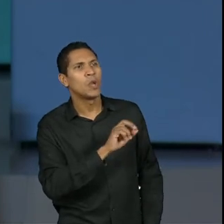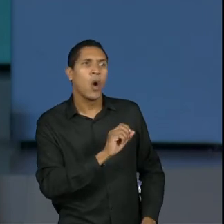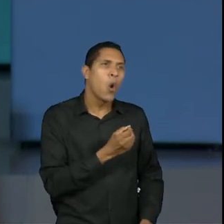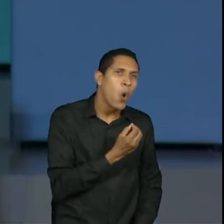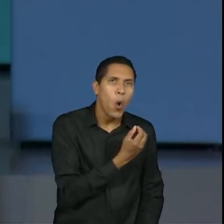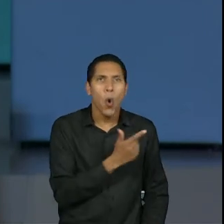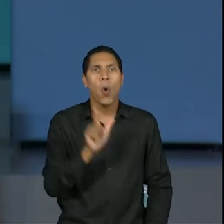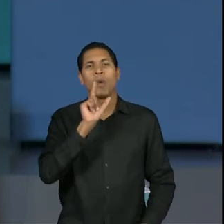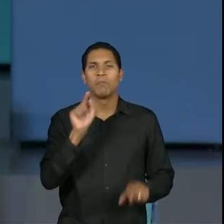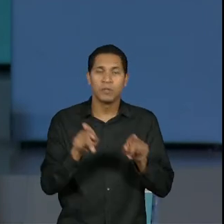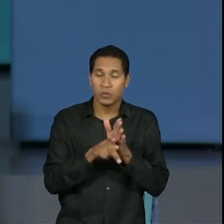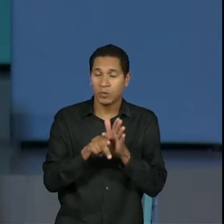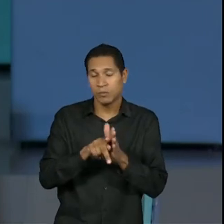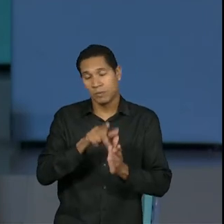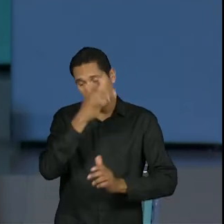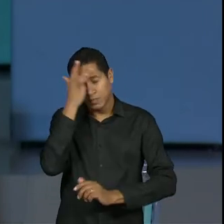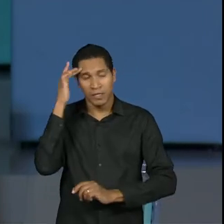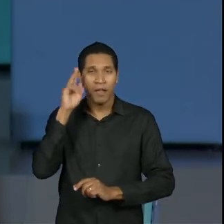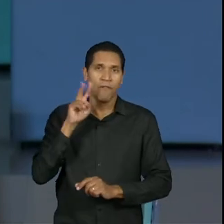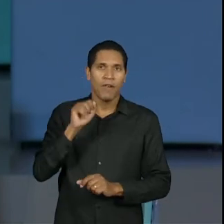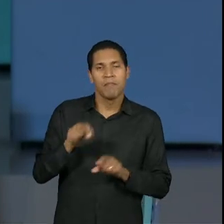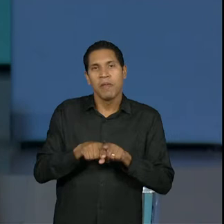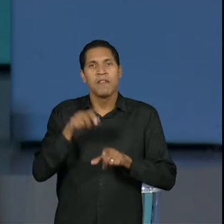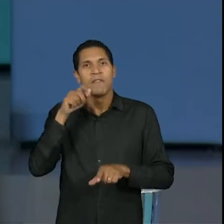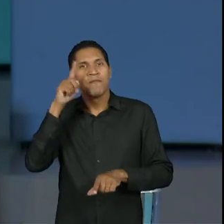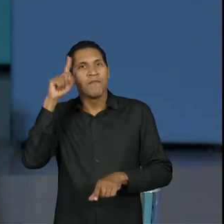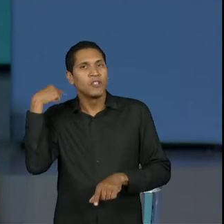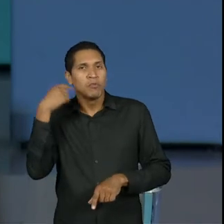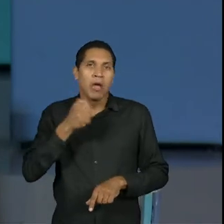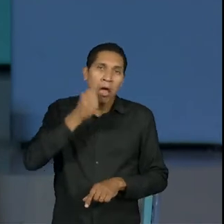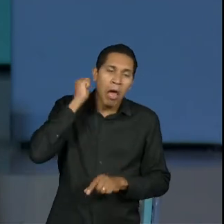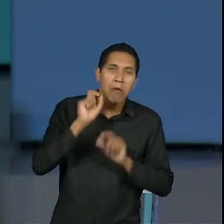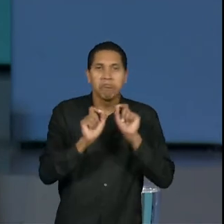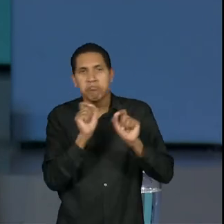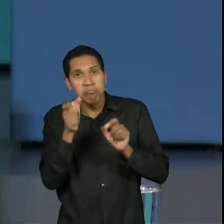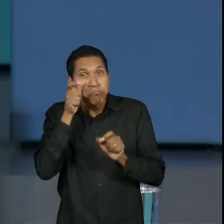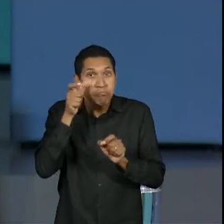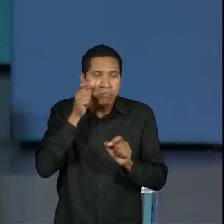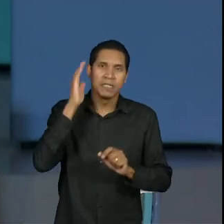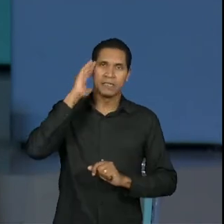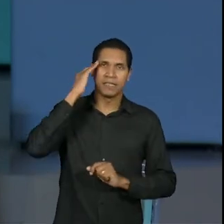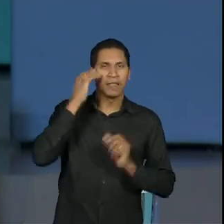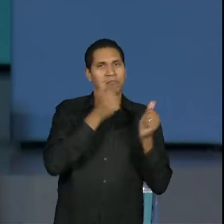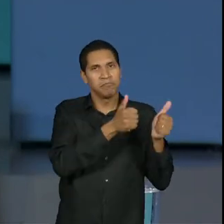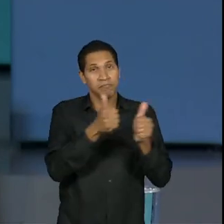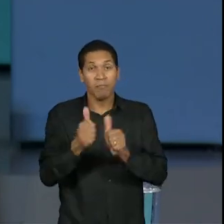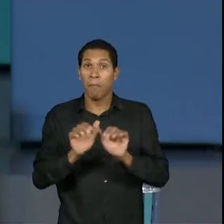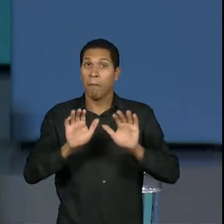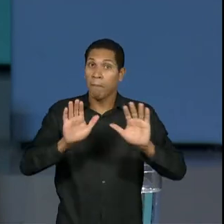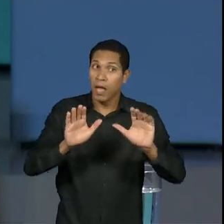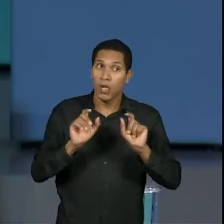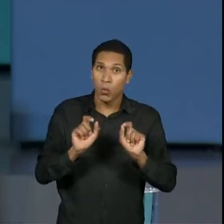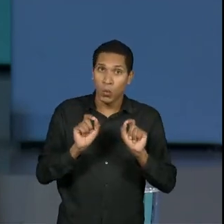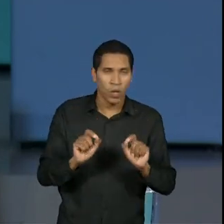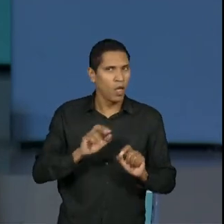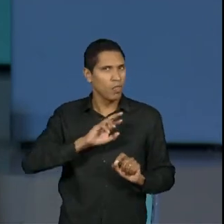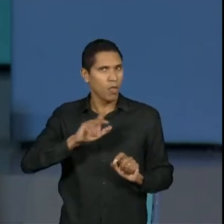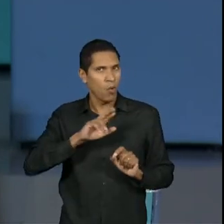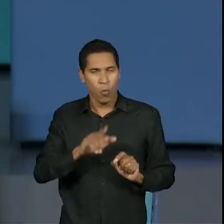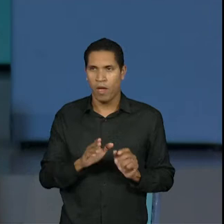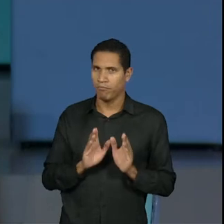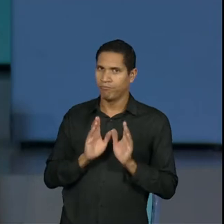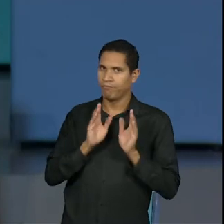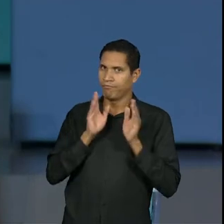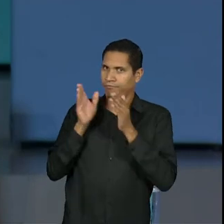vestibular, vocês são todos bem-vindos, tá? Vale a pena entender como funciona, mas não serve nem para o eixo da